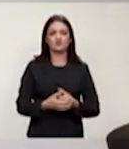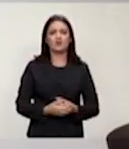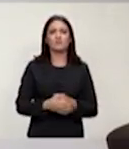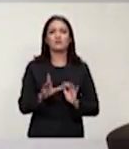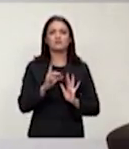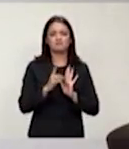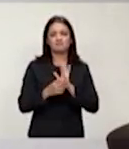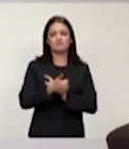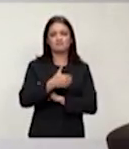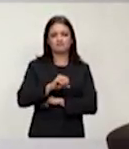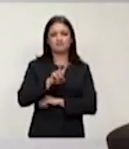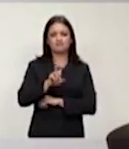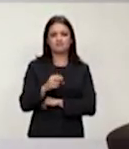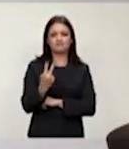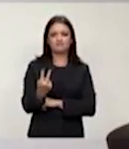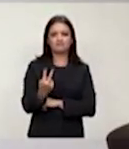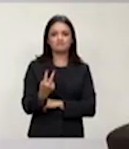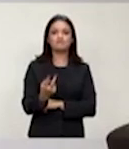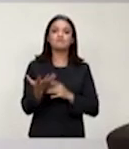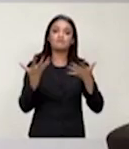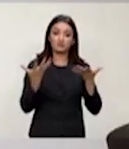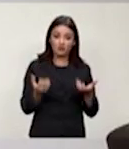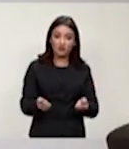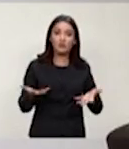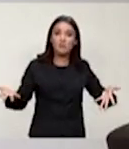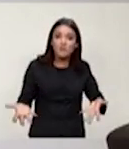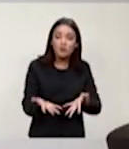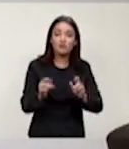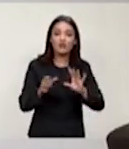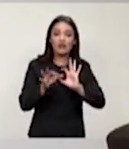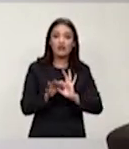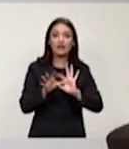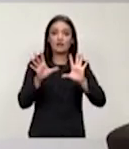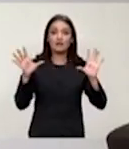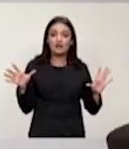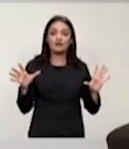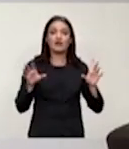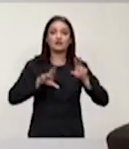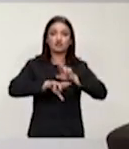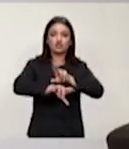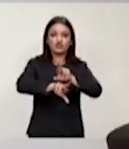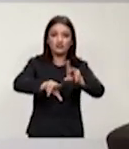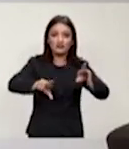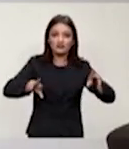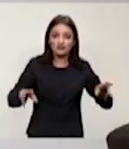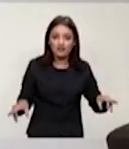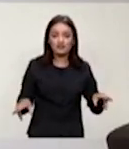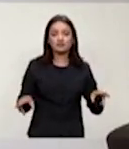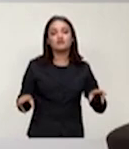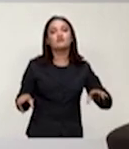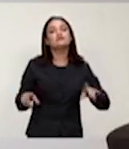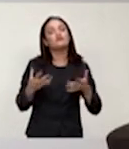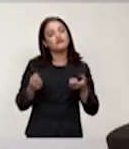.502 e vamos promover a liberdade, a diversidade e vamos